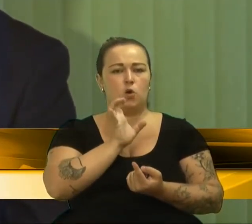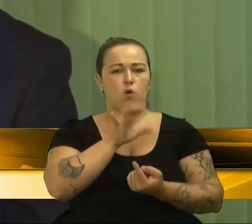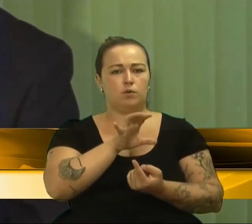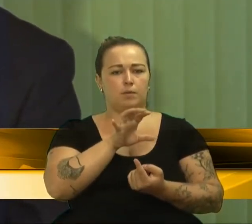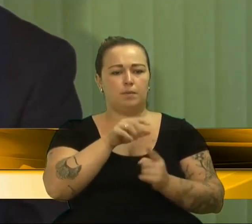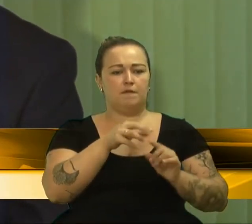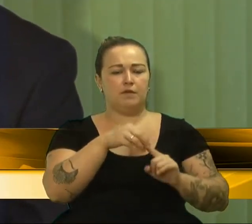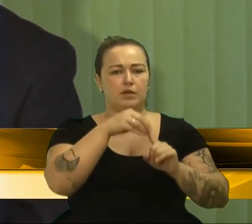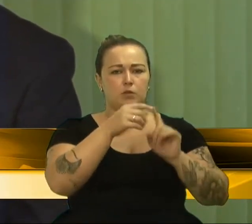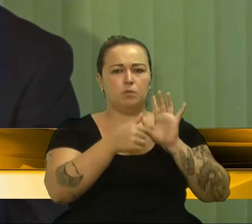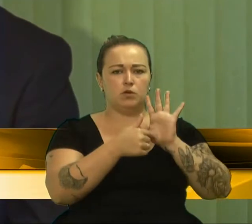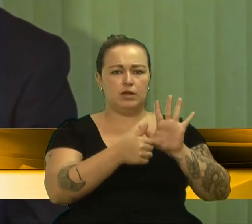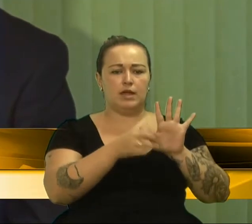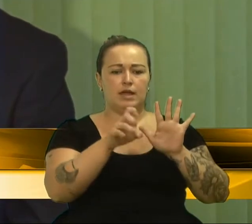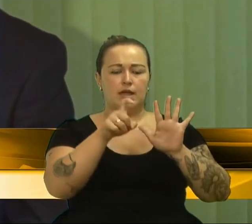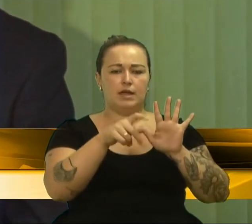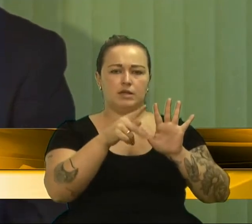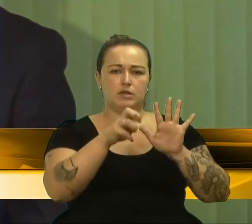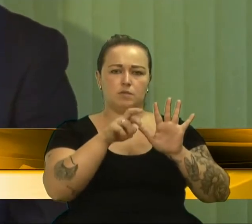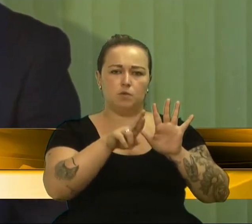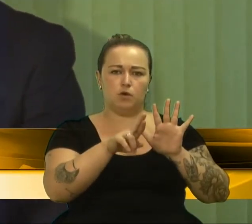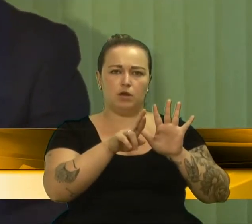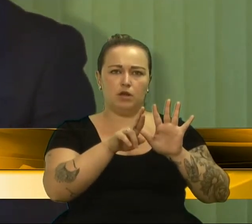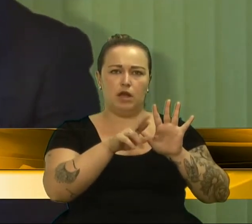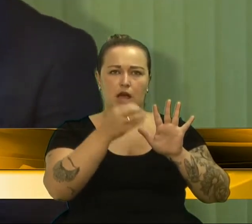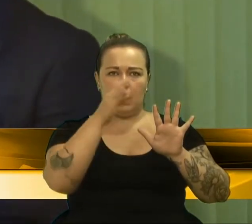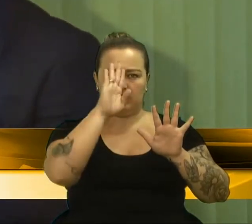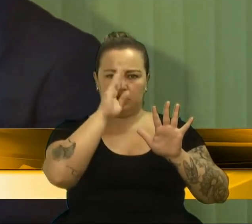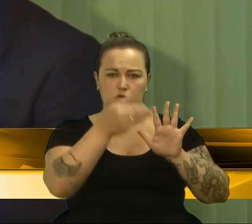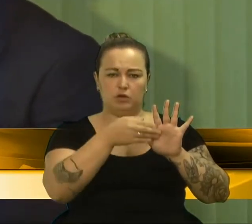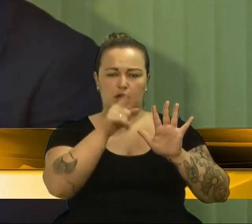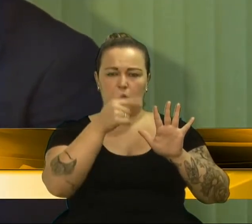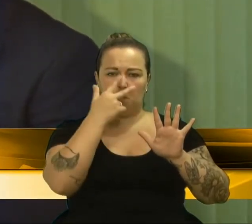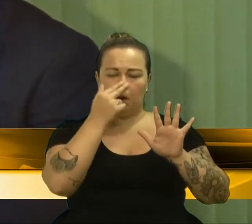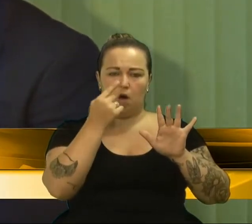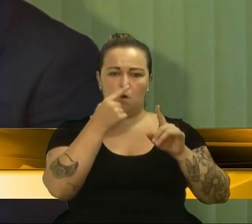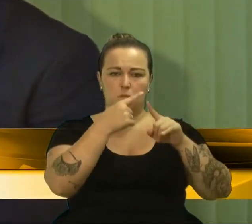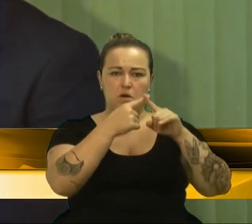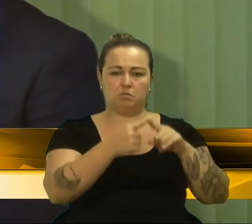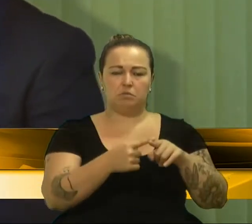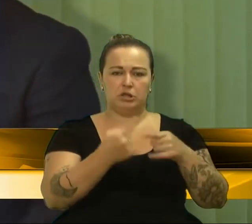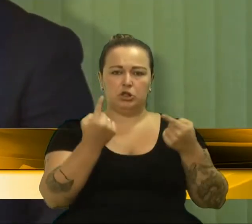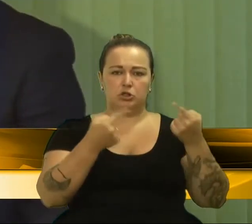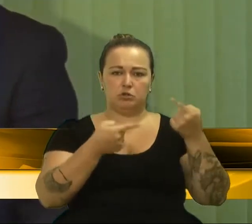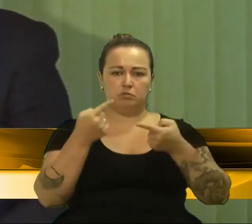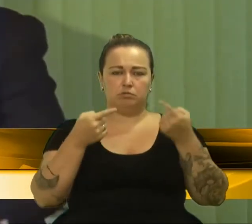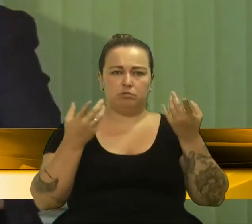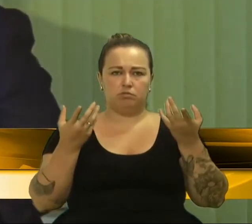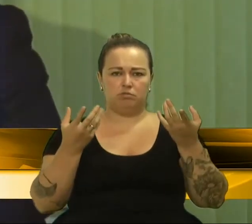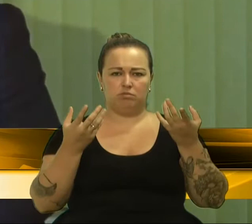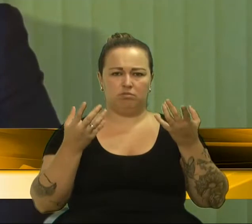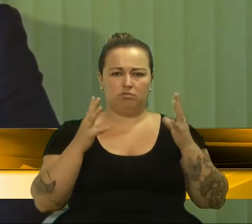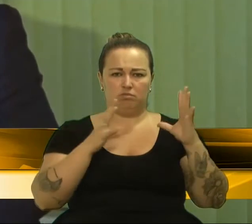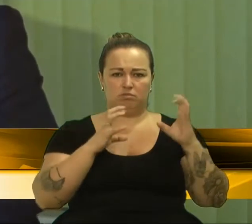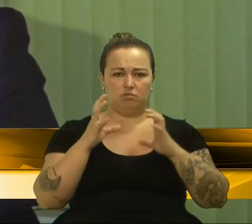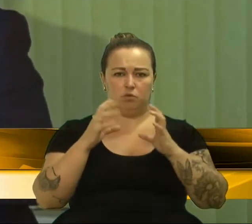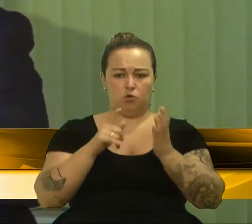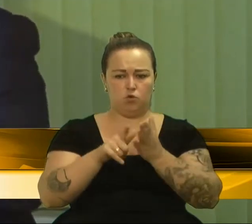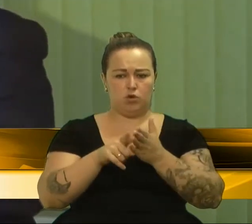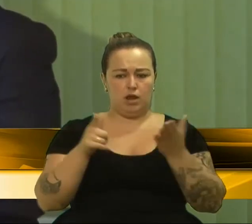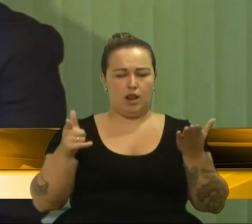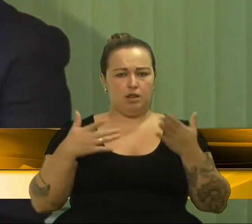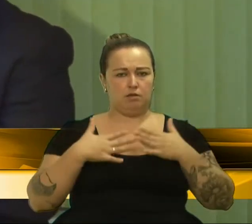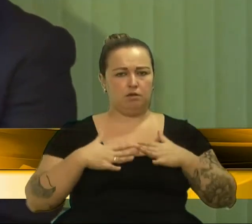expor o governo. Deve ser uma disputa com o vice, disse o vereador anônimo. Quer dizer, o jornalista está na dele. Agora,